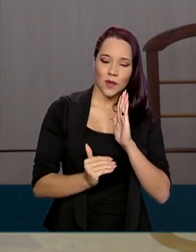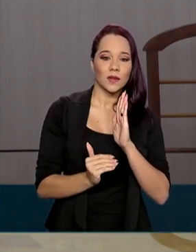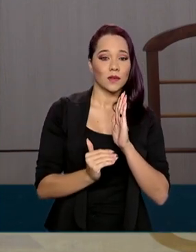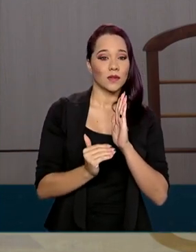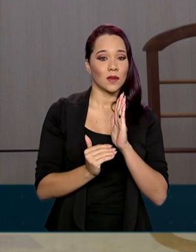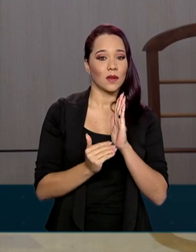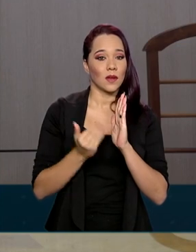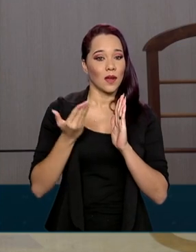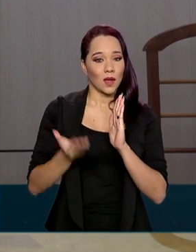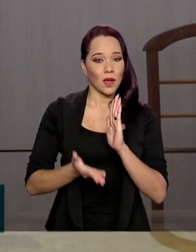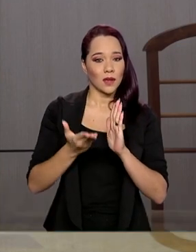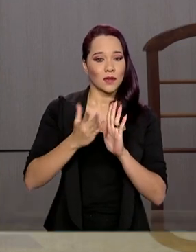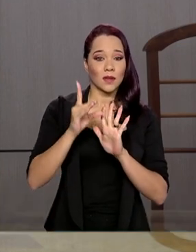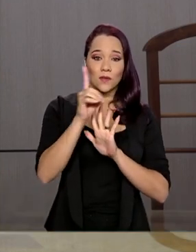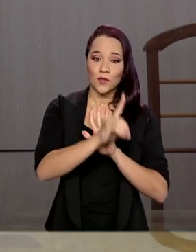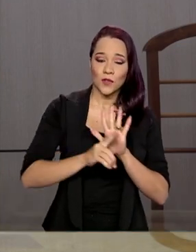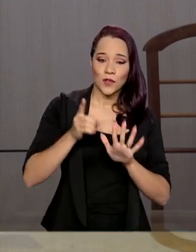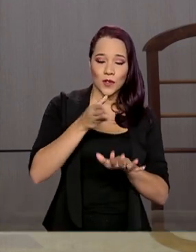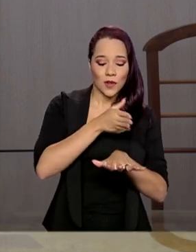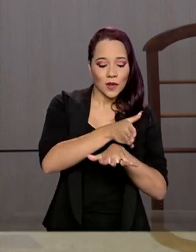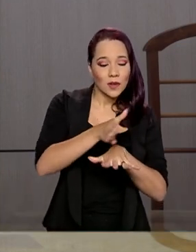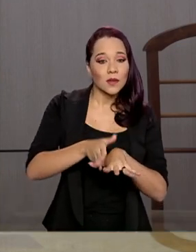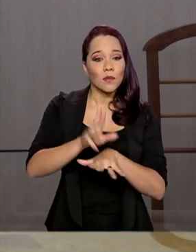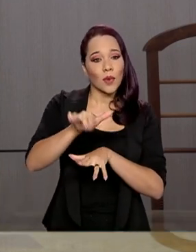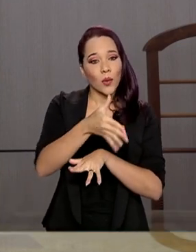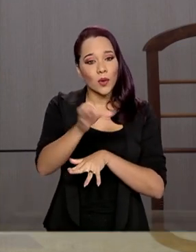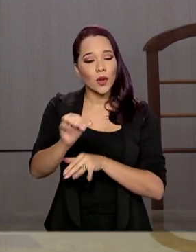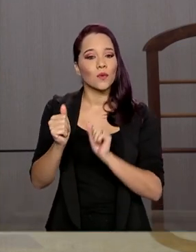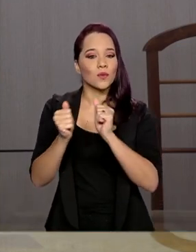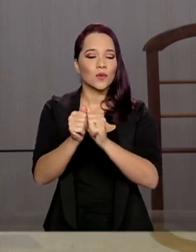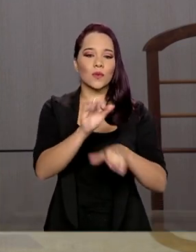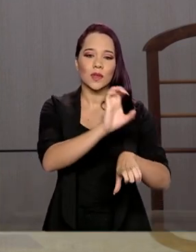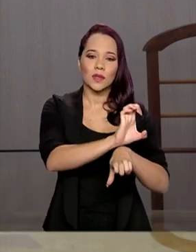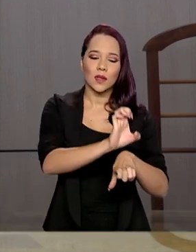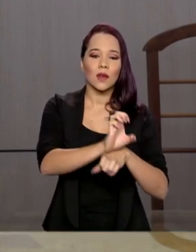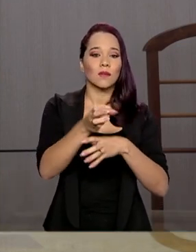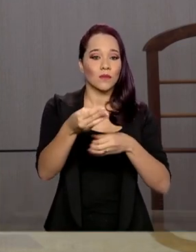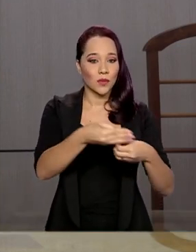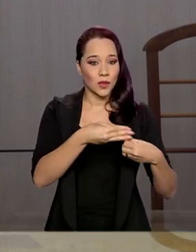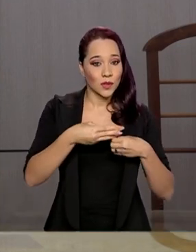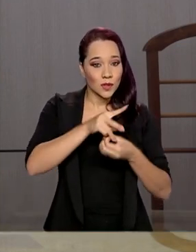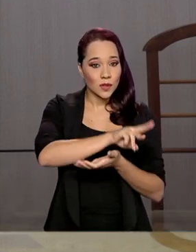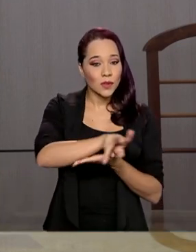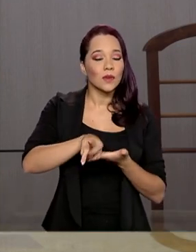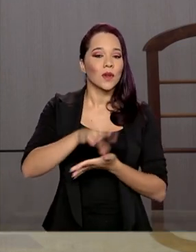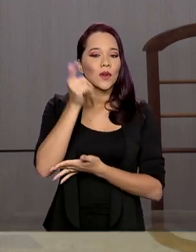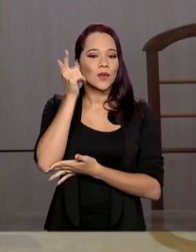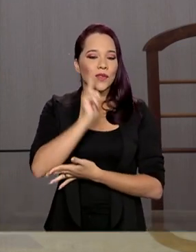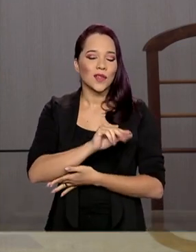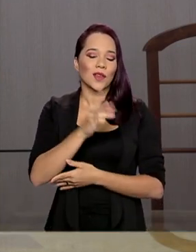diretrizes para que a União, juntamente com estados e municípios, possam buscar essas soluções. Obrigado.